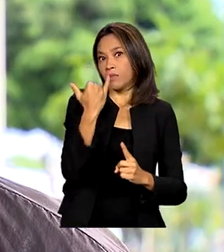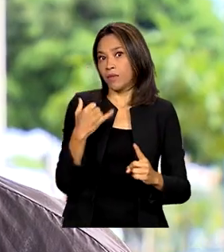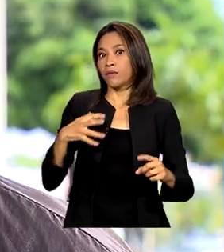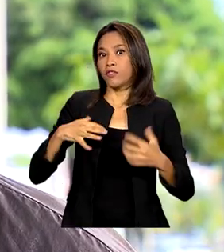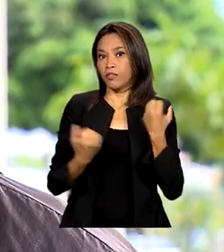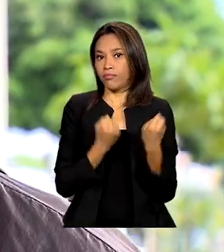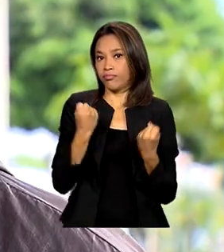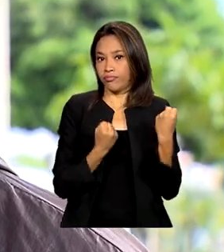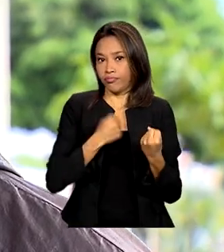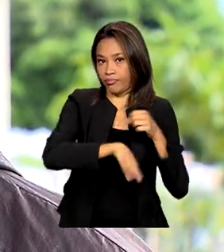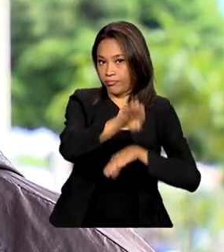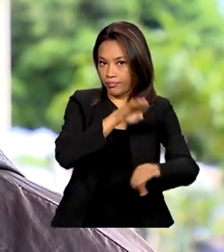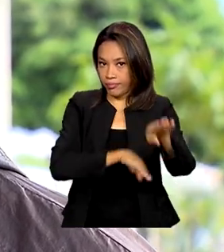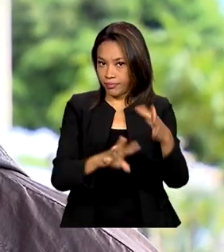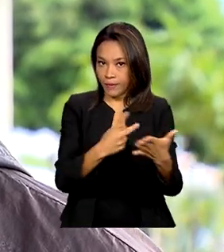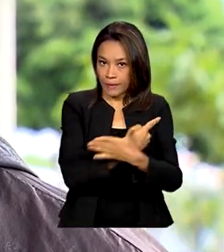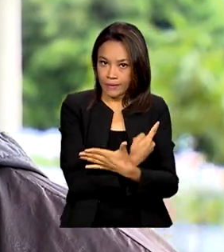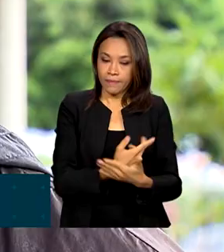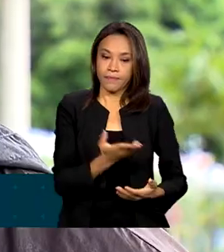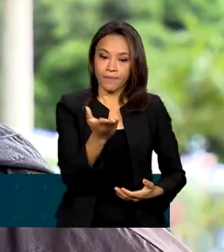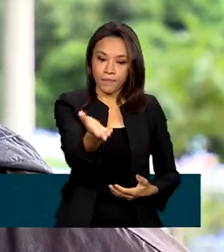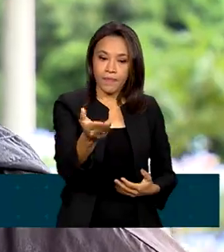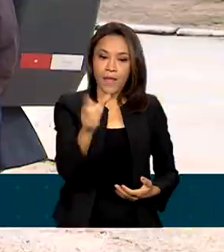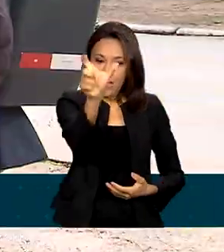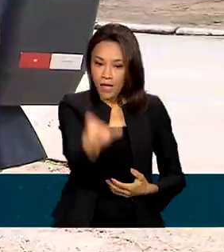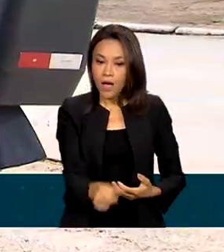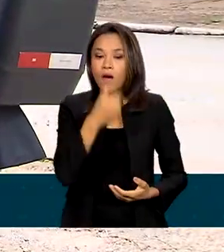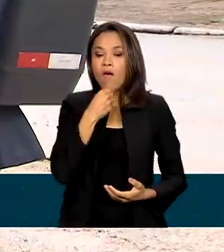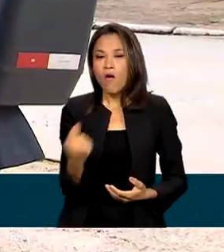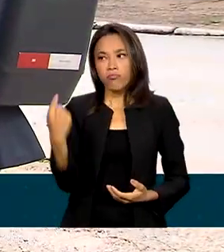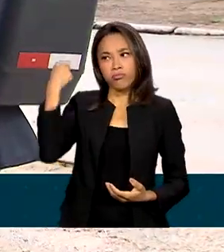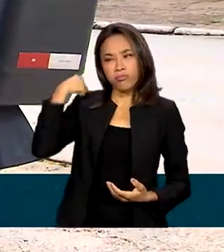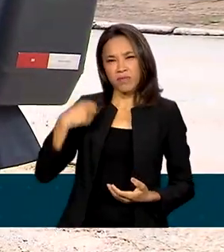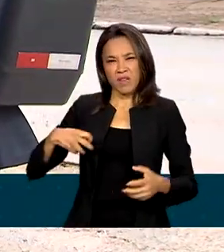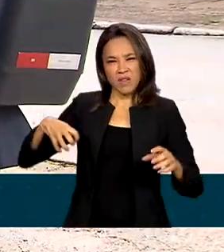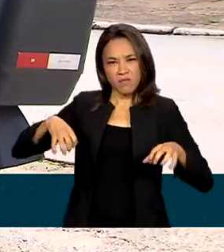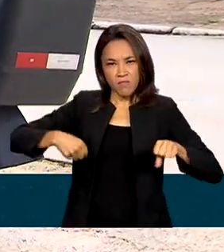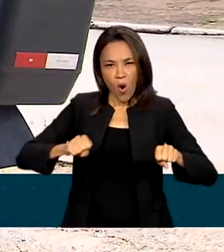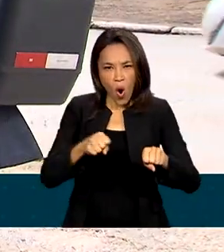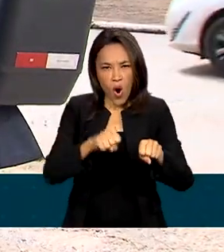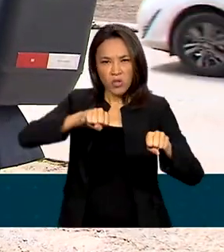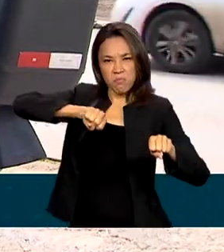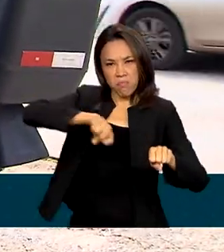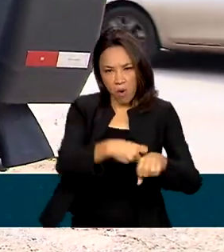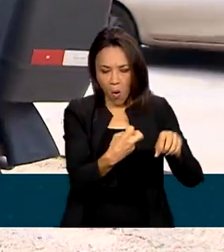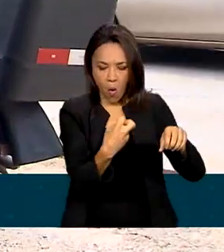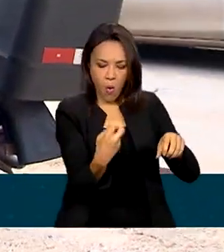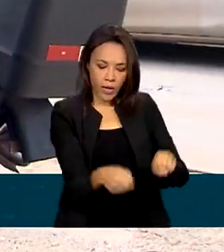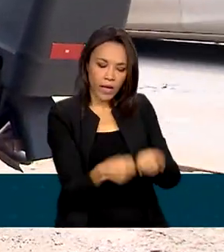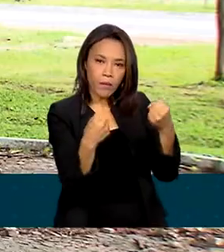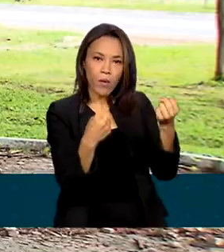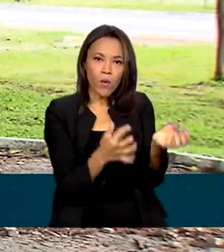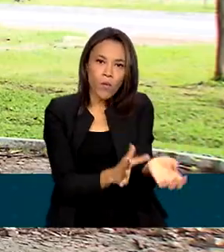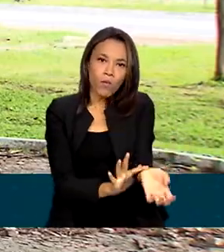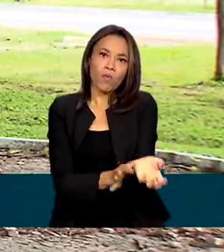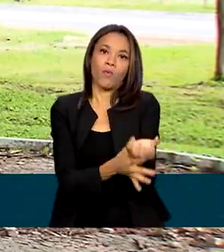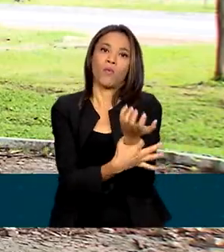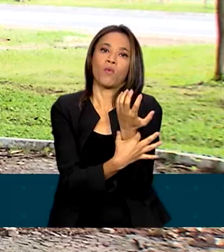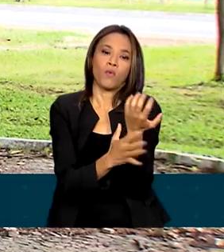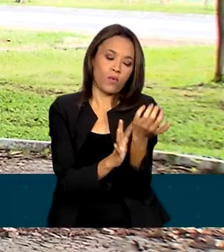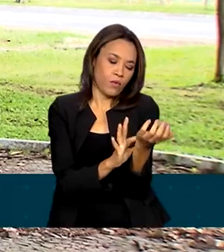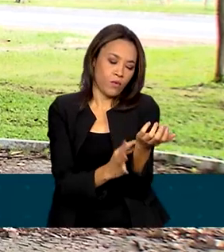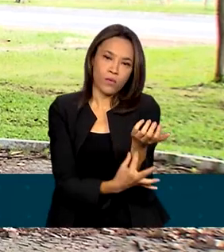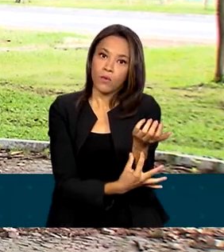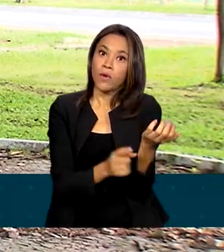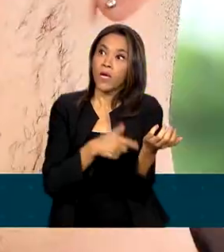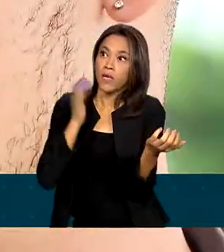Em julho de 2021, Aleph sofreu um acidente de moto e teve uma fratura no punho. Ele acionou o